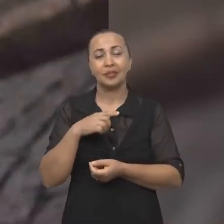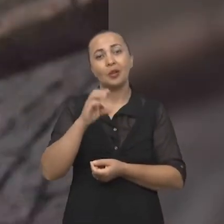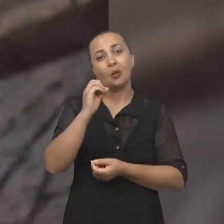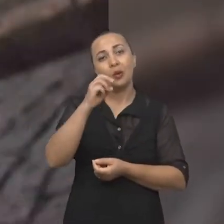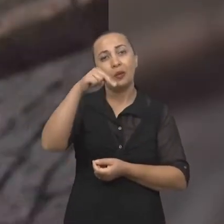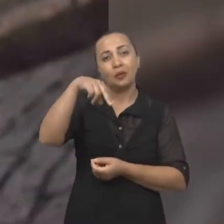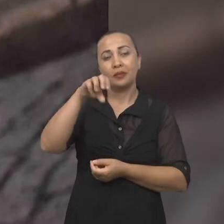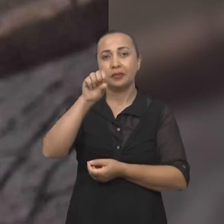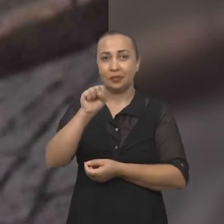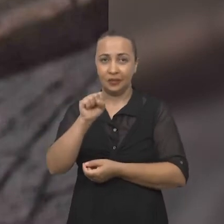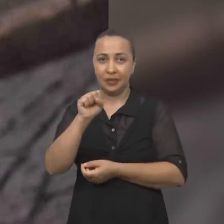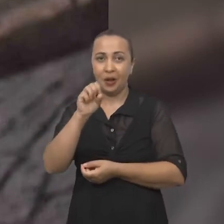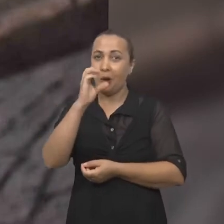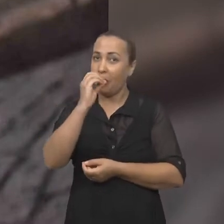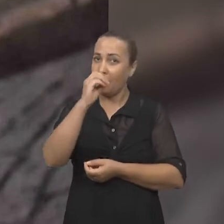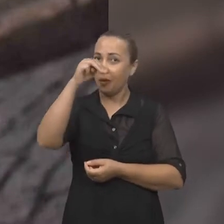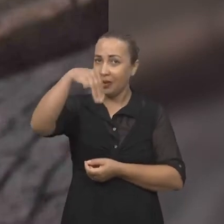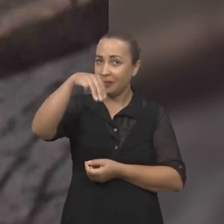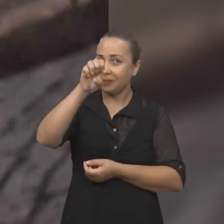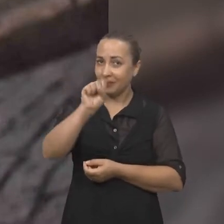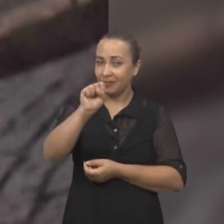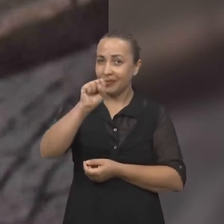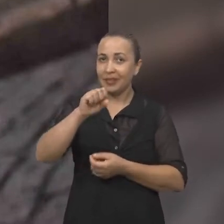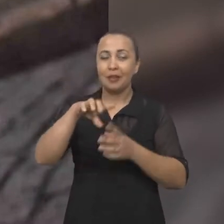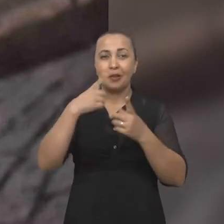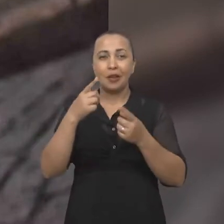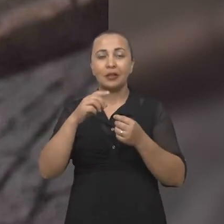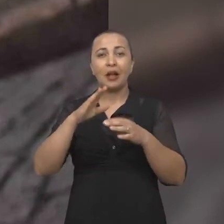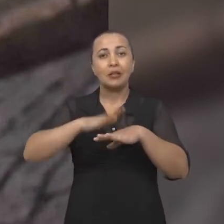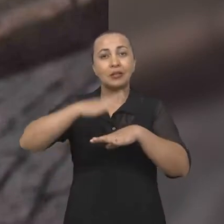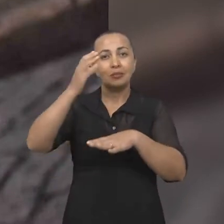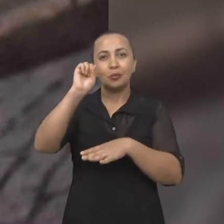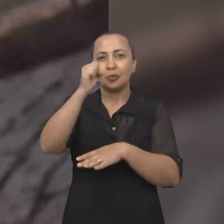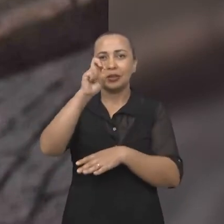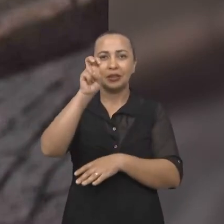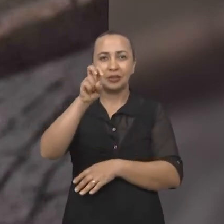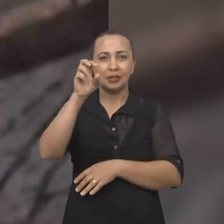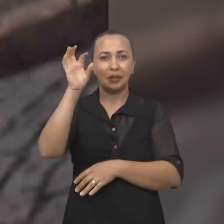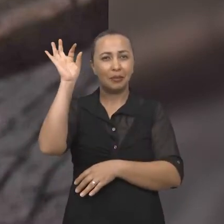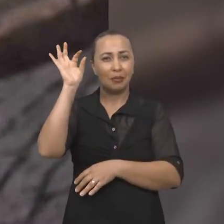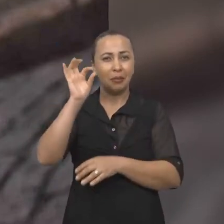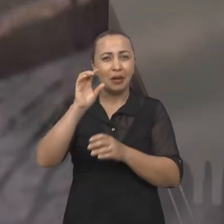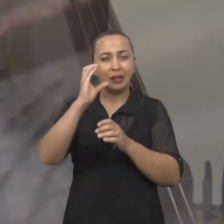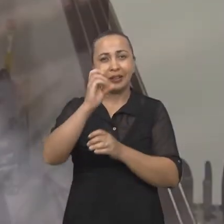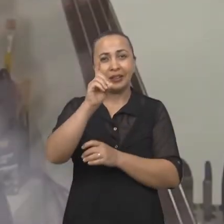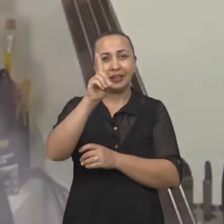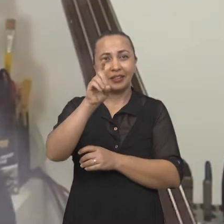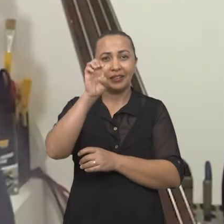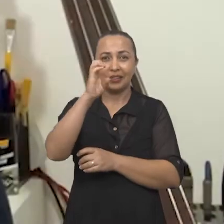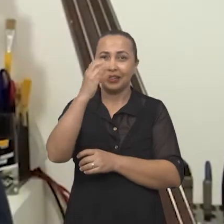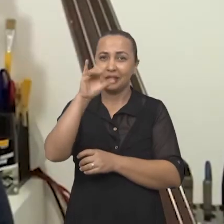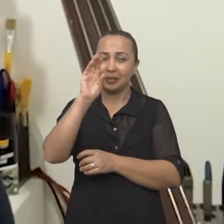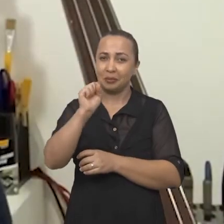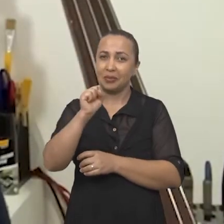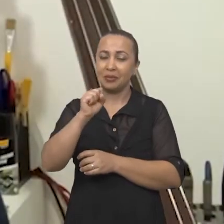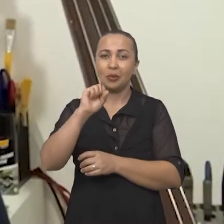comprova que níveis acima de 85 decibéis por oito horas seguidas durante dez anos leva à